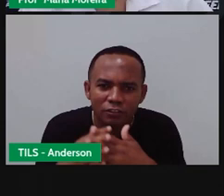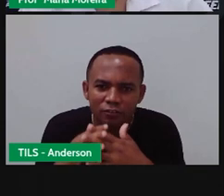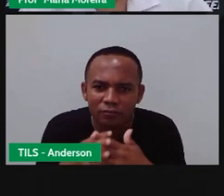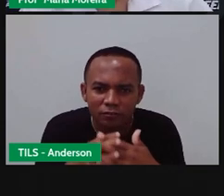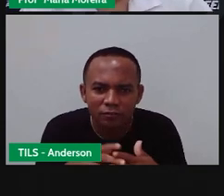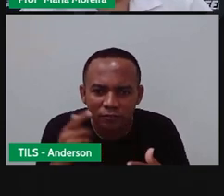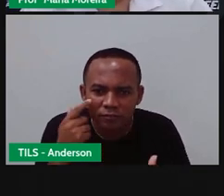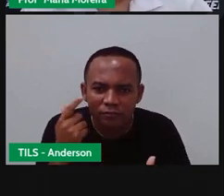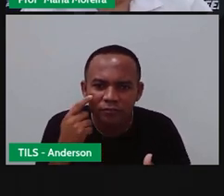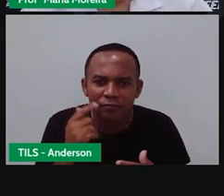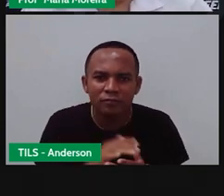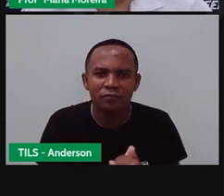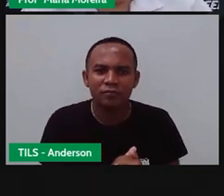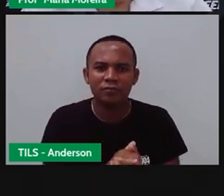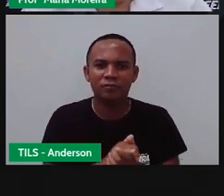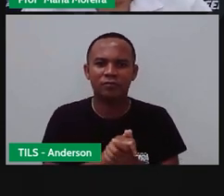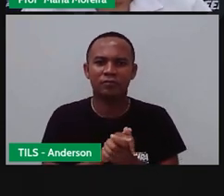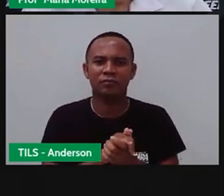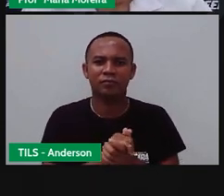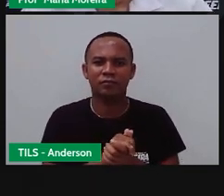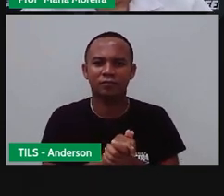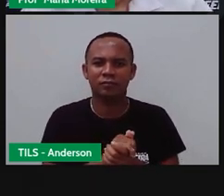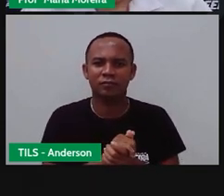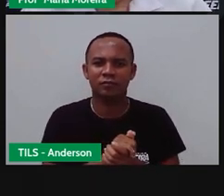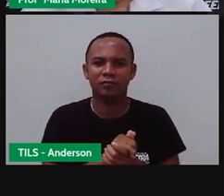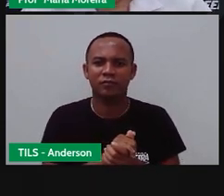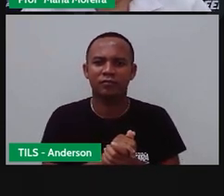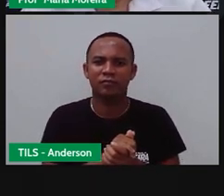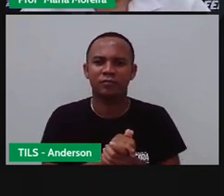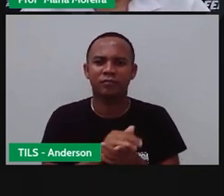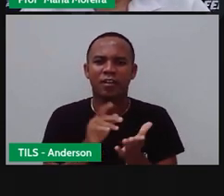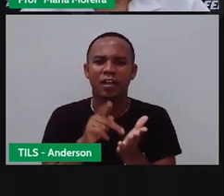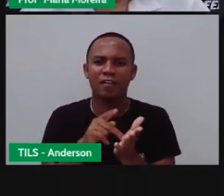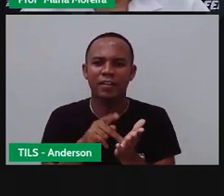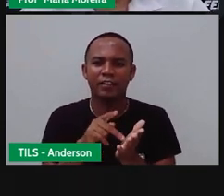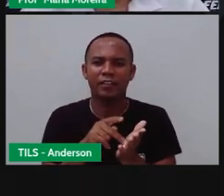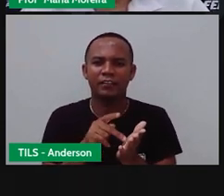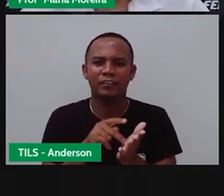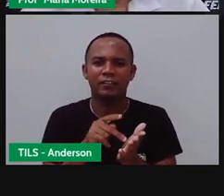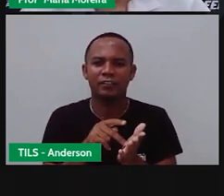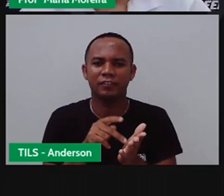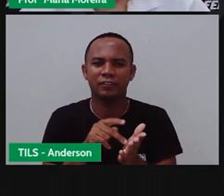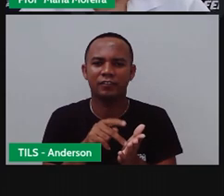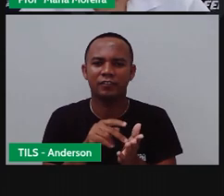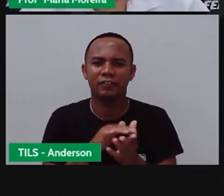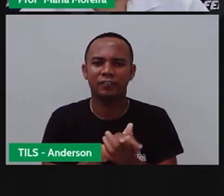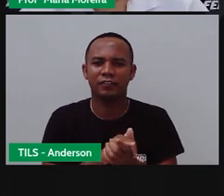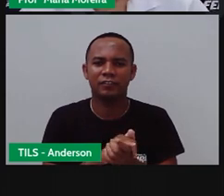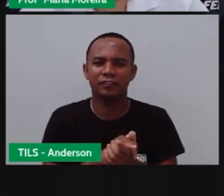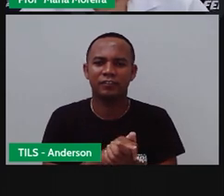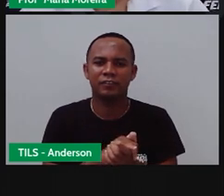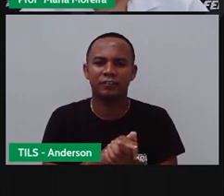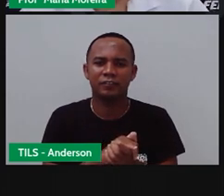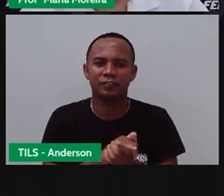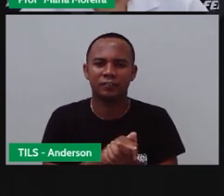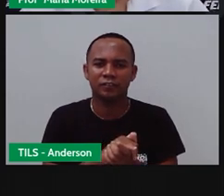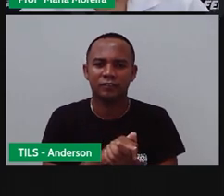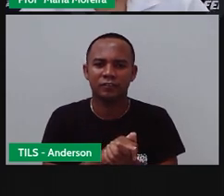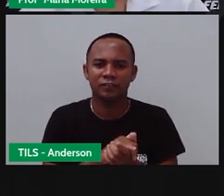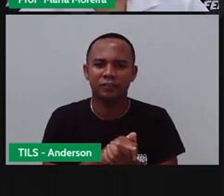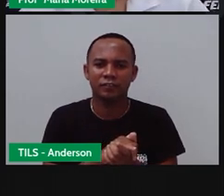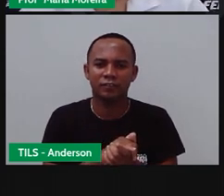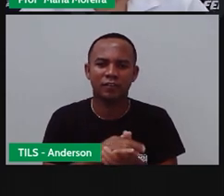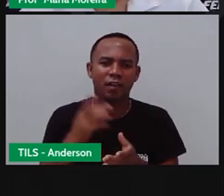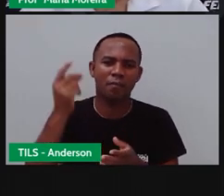é o que tem, é o que é aqui atrás, se eu não me engano, pela posição, deixa eu ver. É isso, aqui é o mercado de arte,